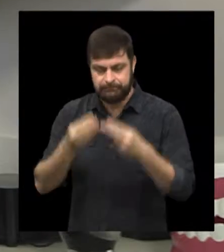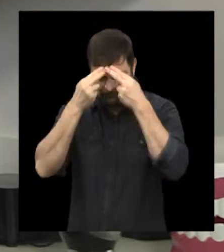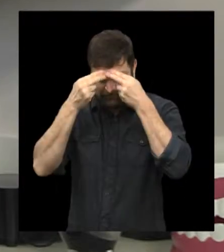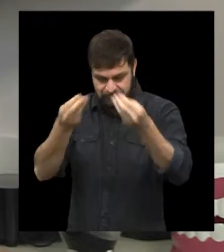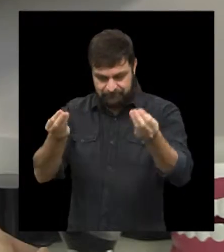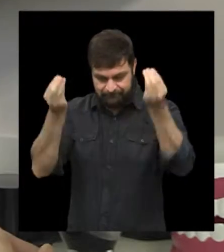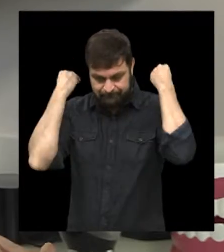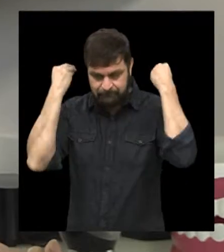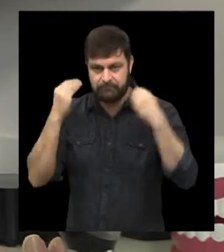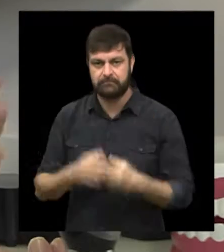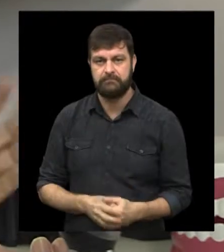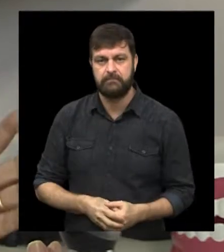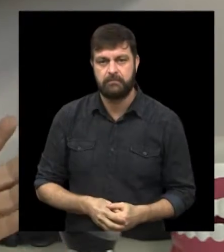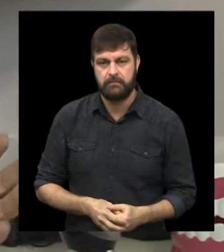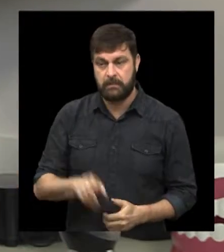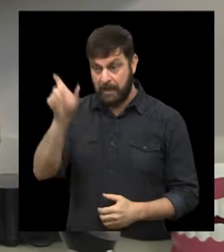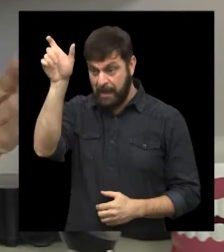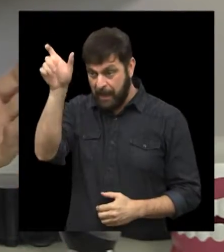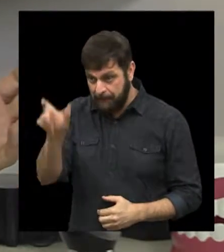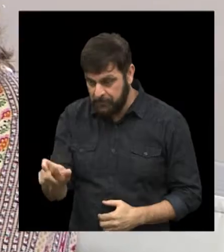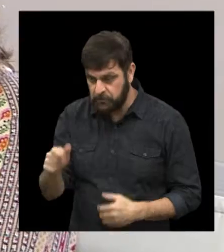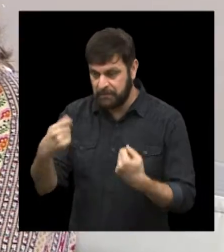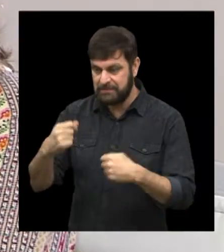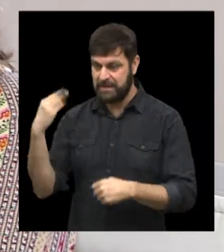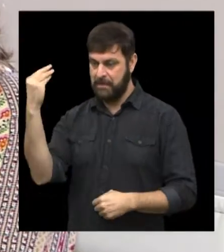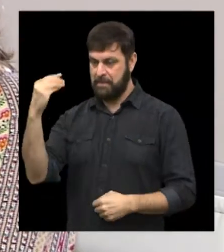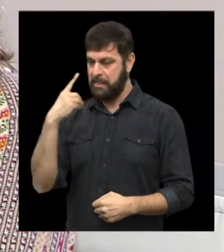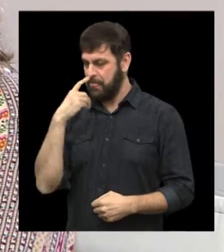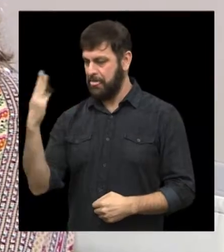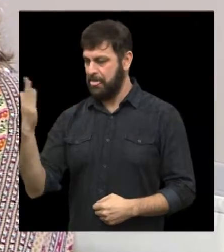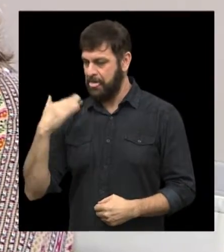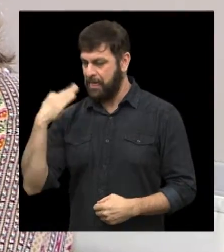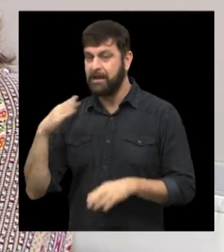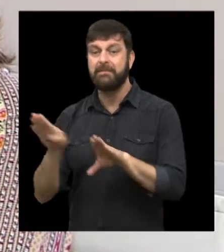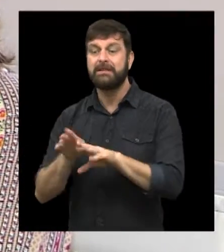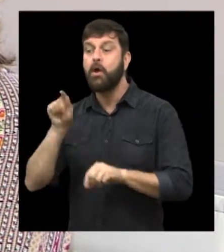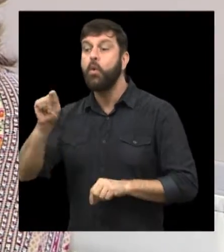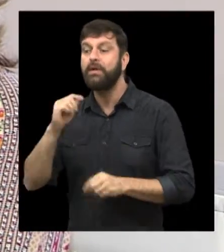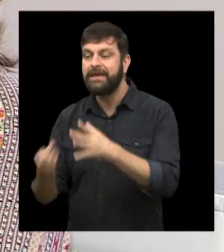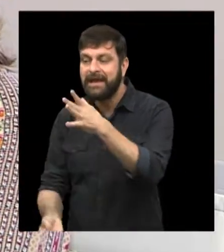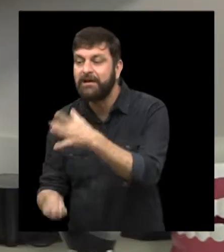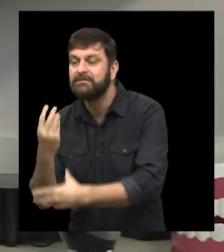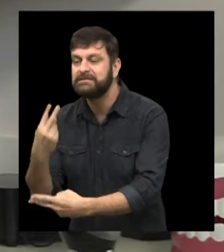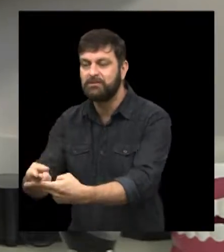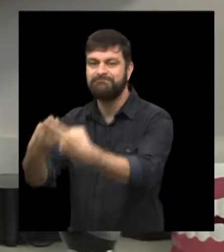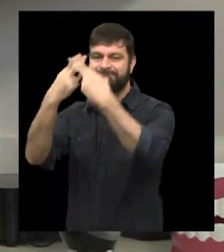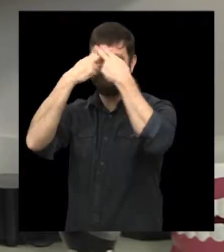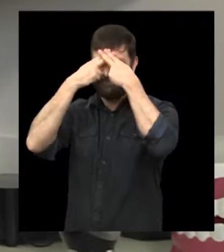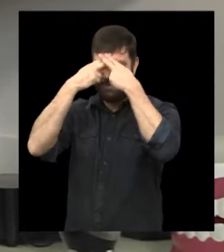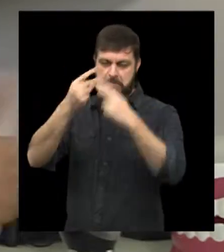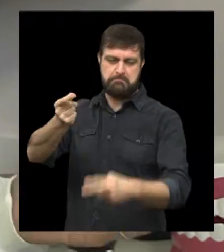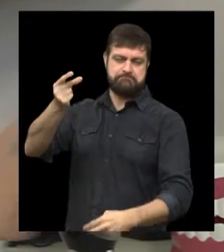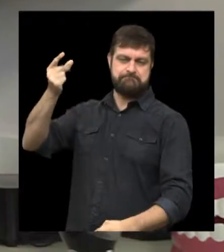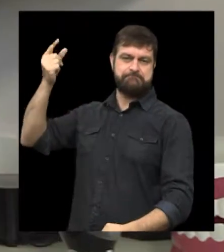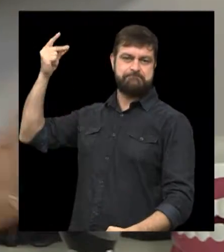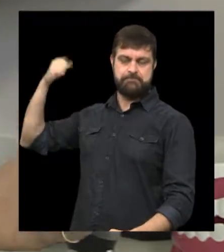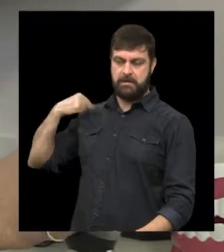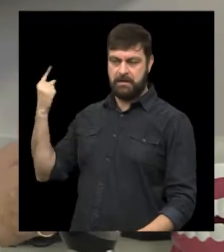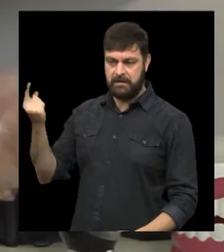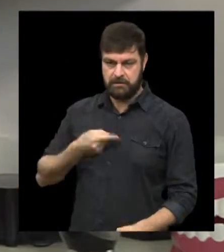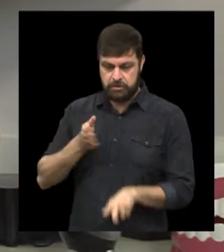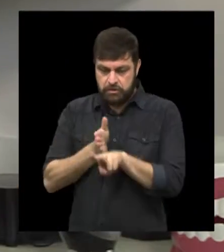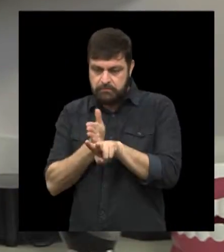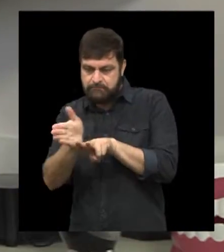Consequências. Consequências. Então, o que eu estava falando aqui tem que tratar o hálito, também tratar o que o mau hábito fez com essa pessoa. Então, a gente pode